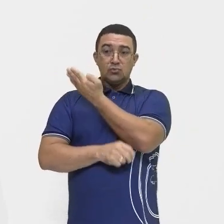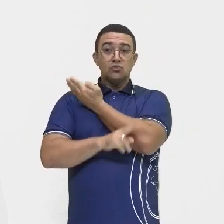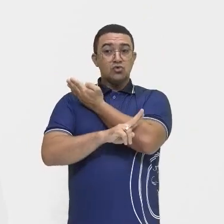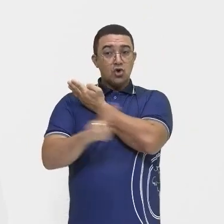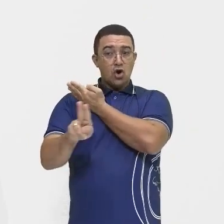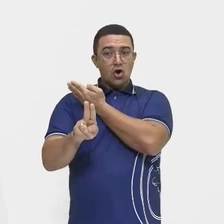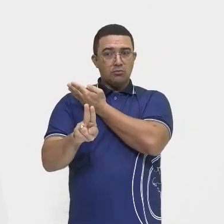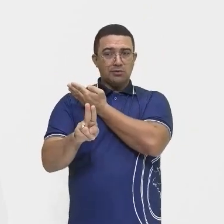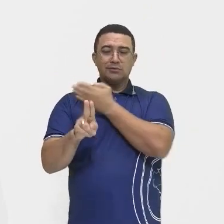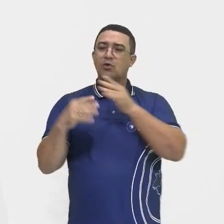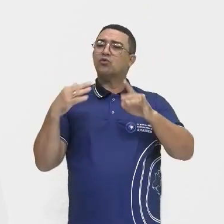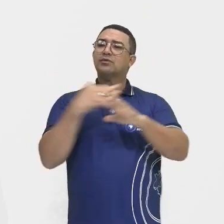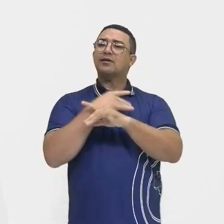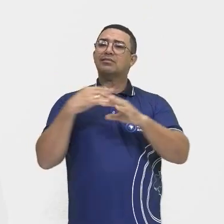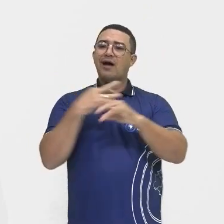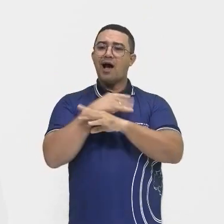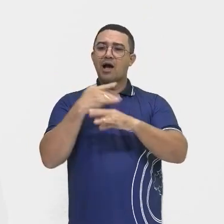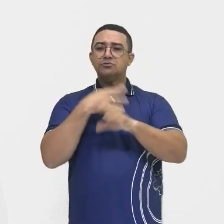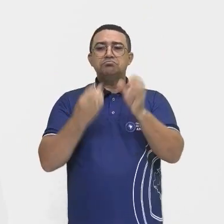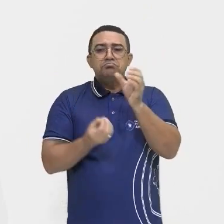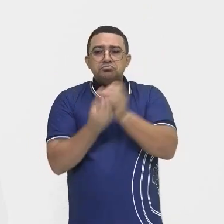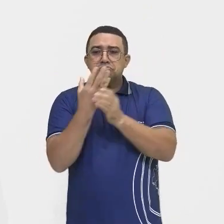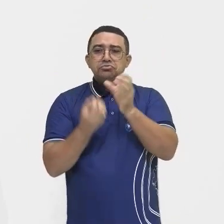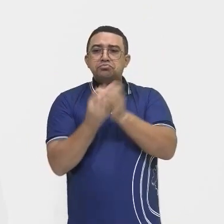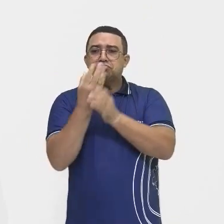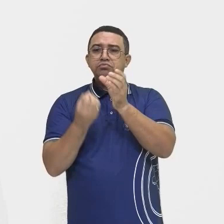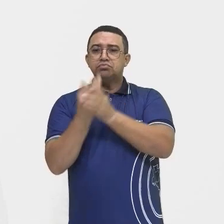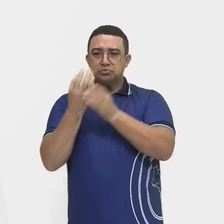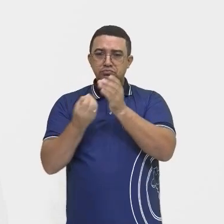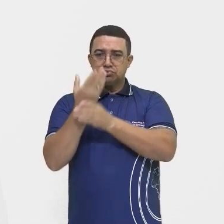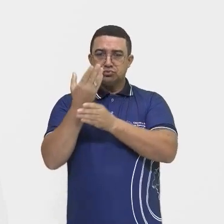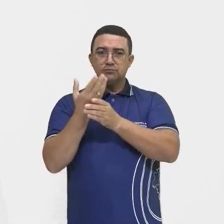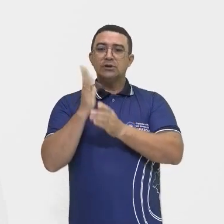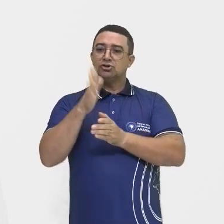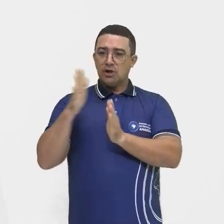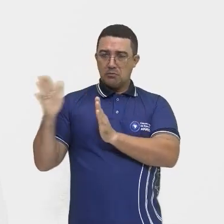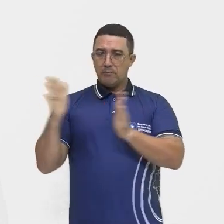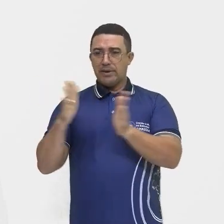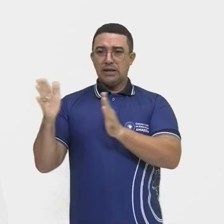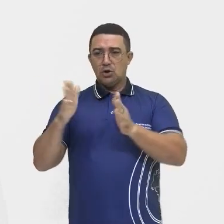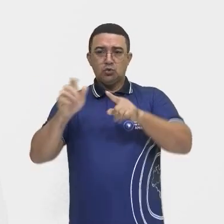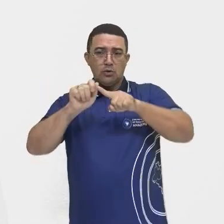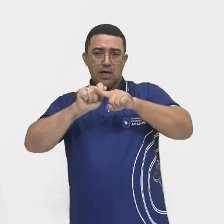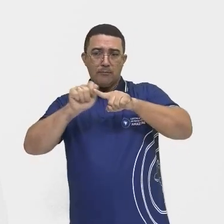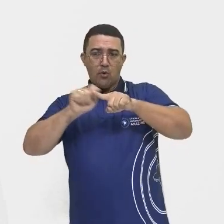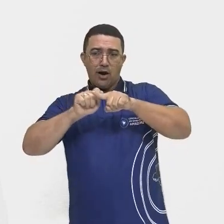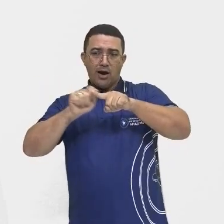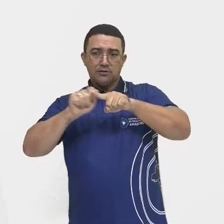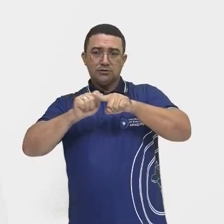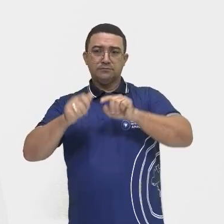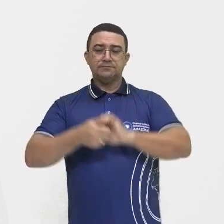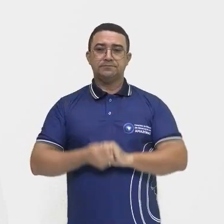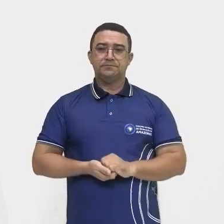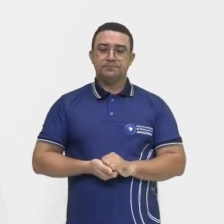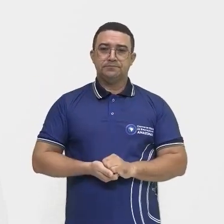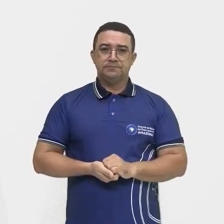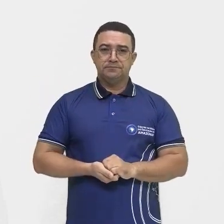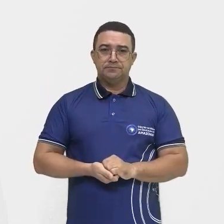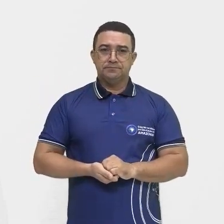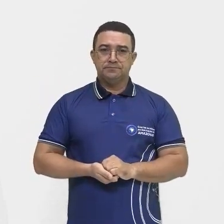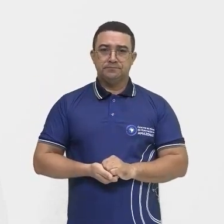entre outras cidades que foram surgindo já nesse período aí do ciclo da borracha.